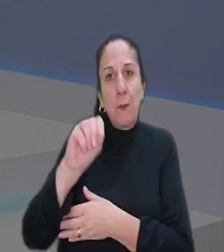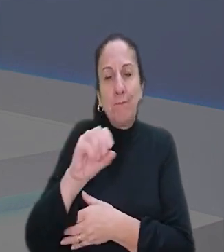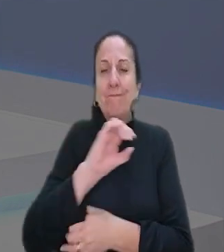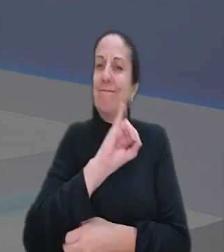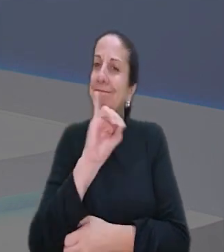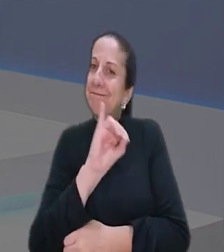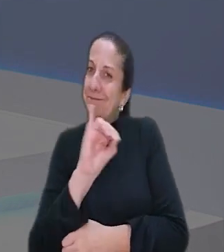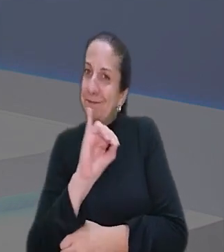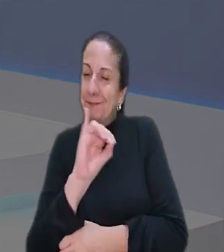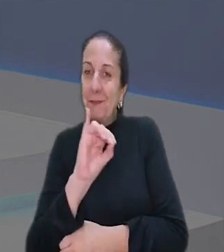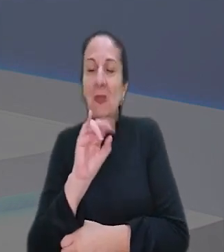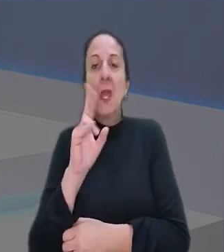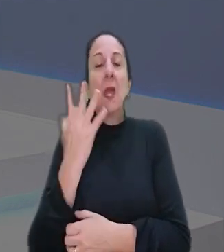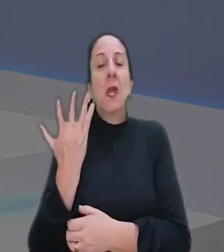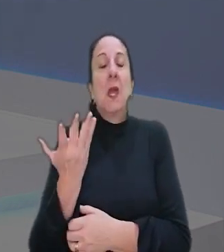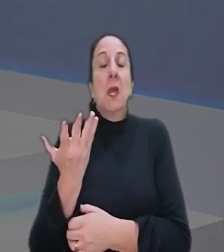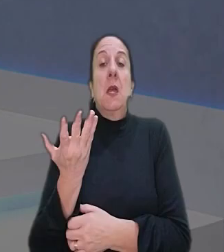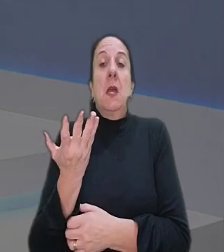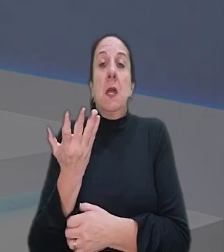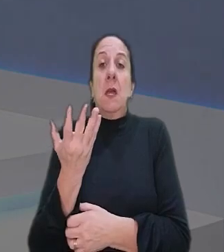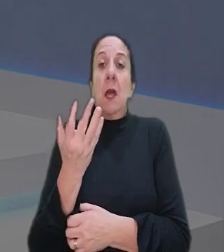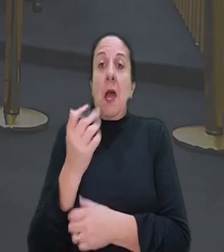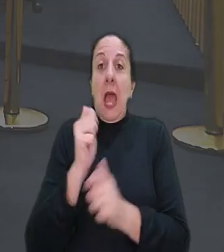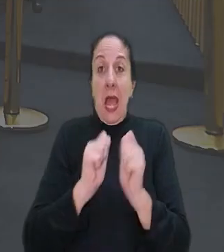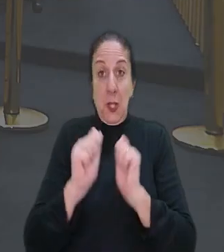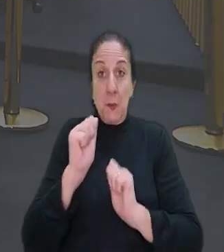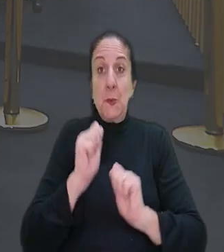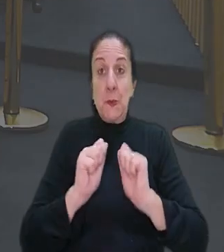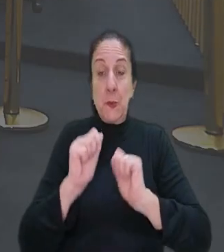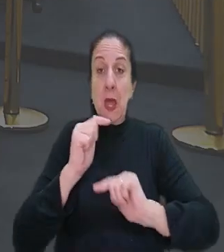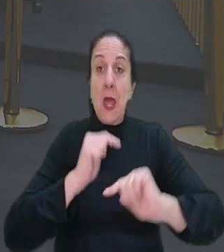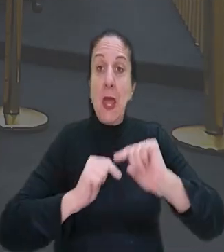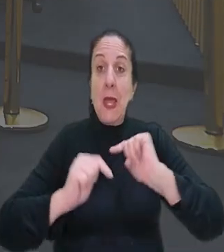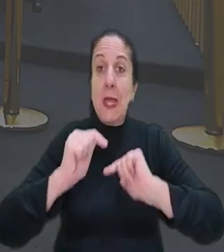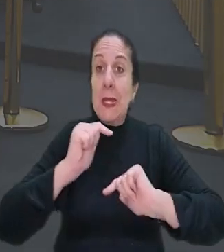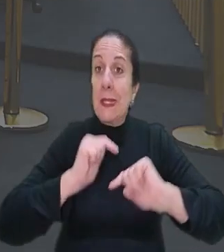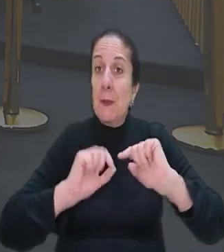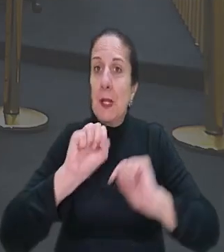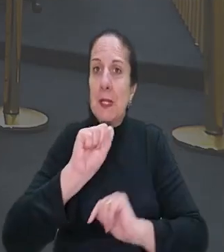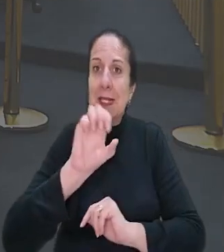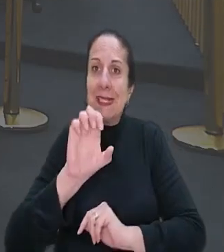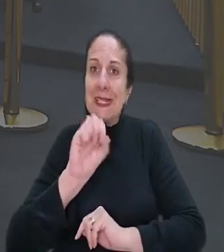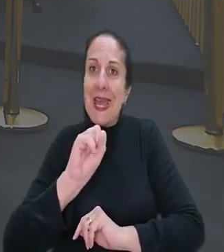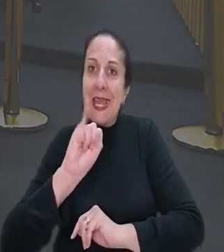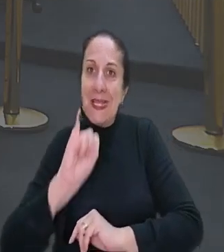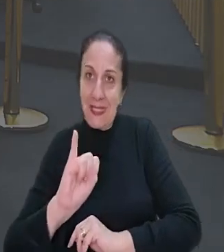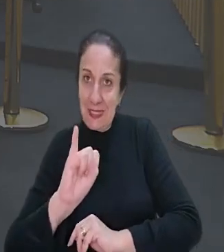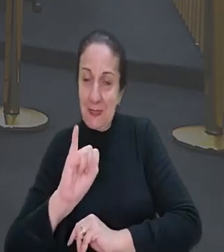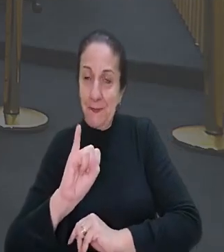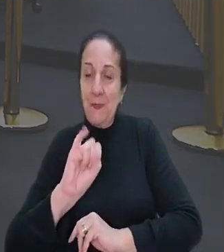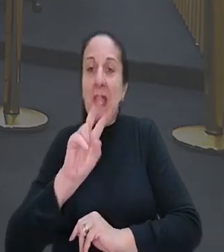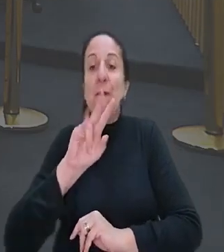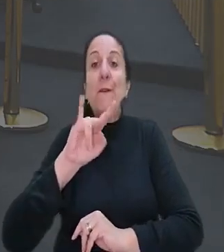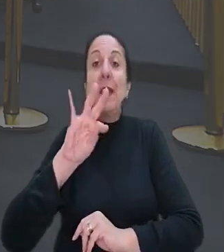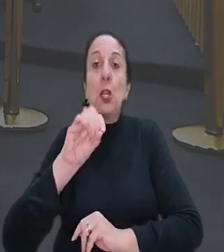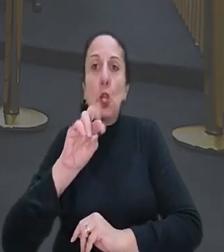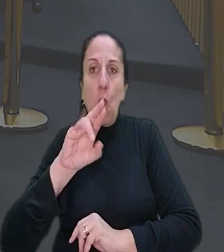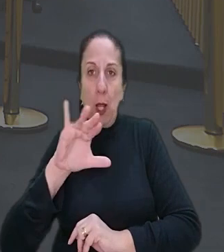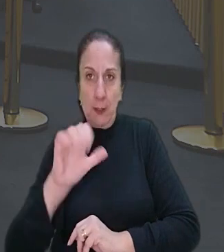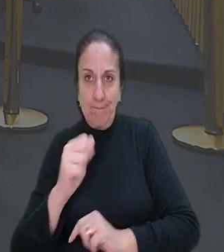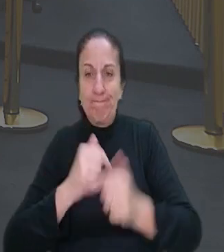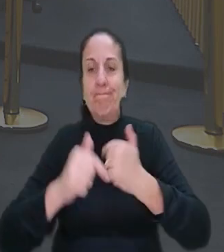Olá, Luana Anderson. Olha, o caso é o seguinte. A administradora que trabalhava para o SESI em Vitória, no Espírito Santo,